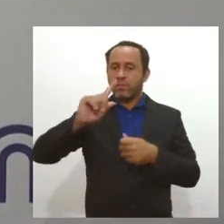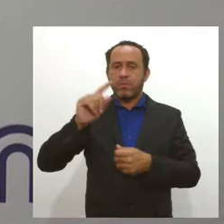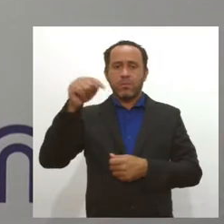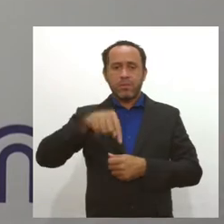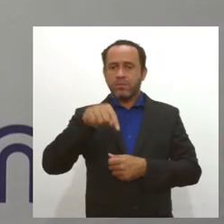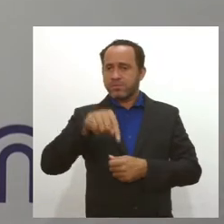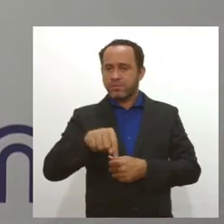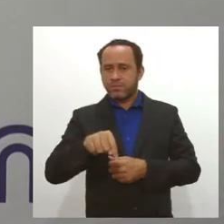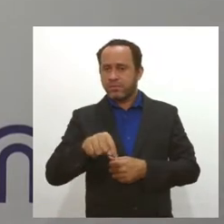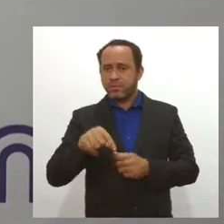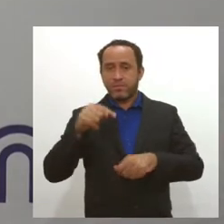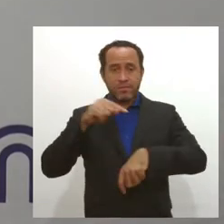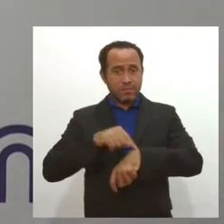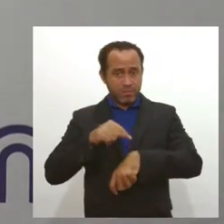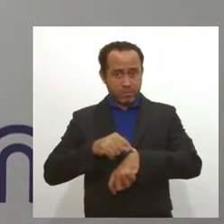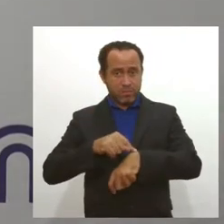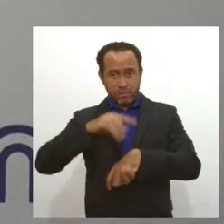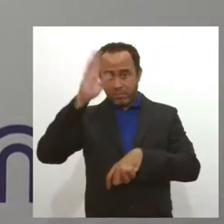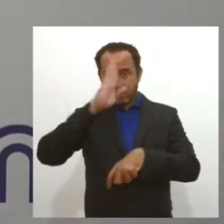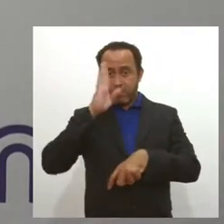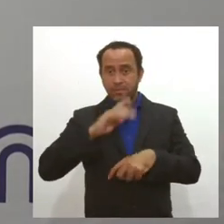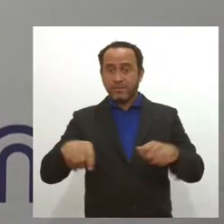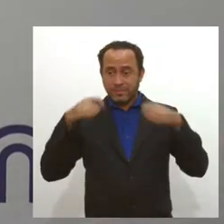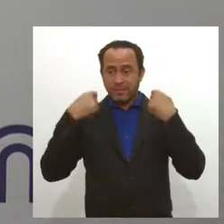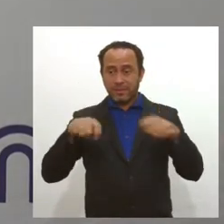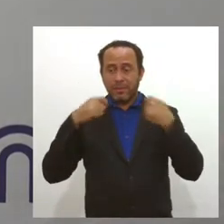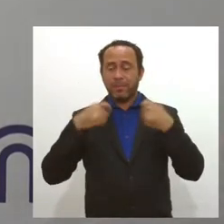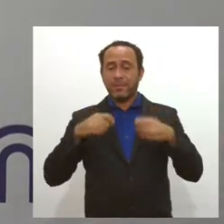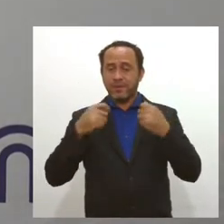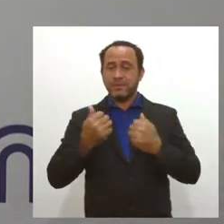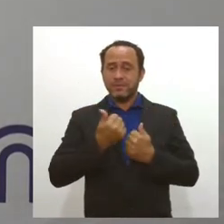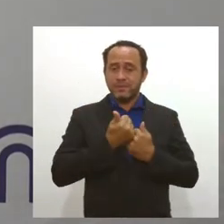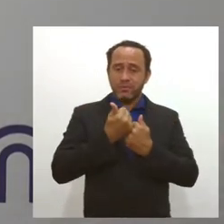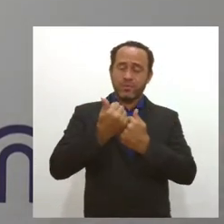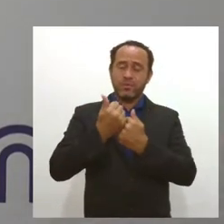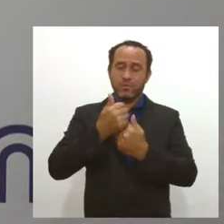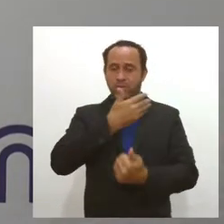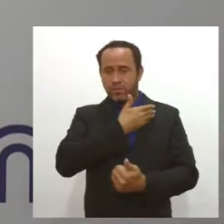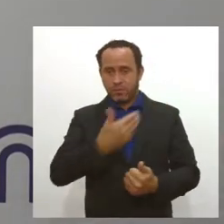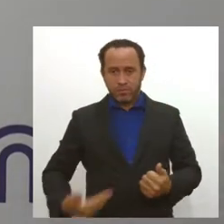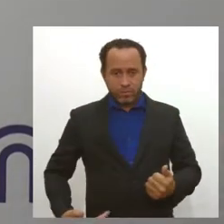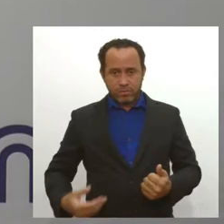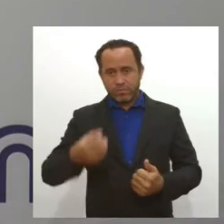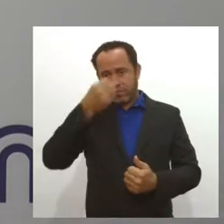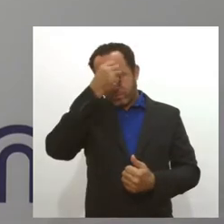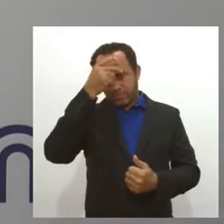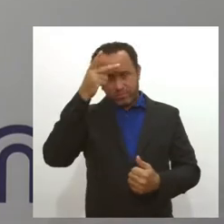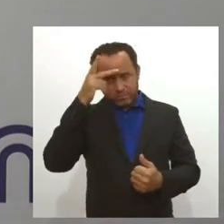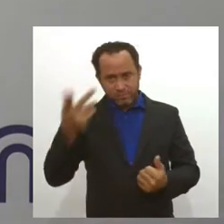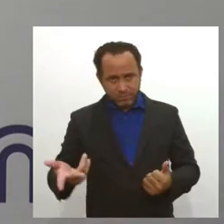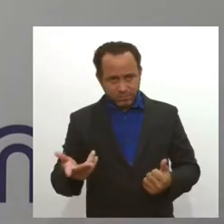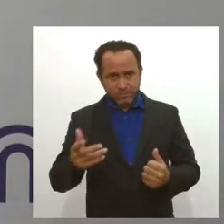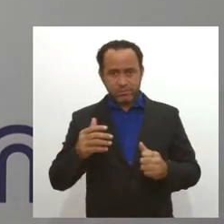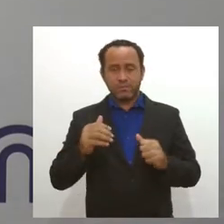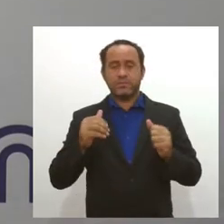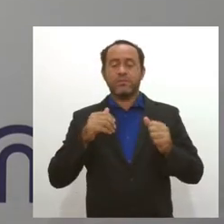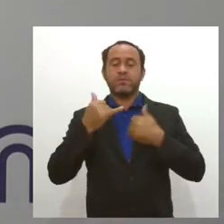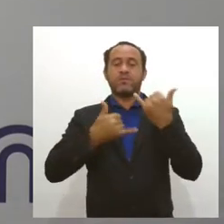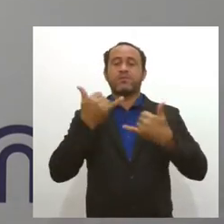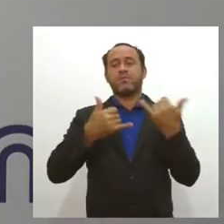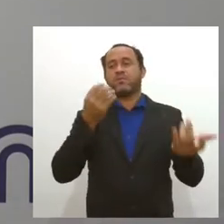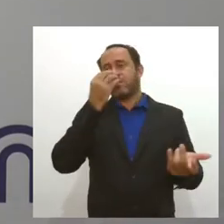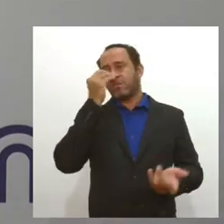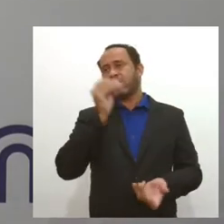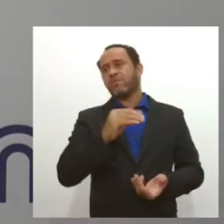Justamente na hora que o Brasil está precisando tanto do governo, de um comandante, ele se escovou e levou tudo na brincadeira. Então